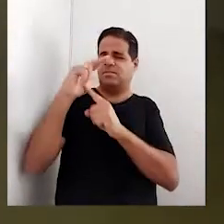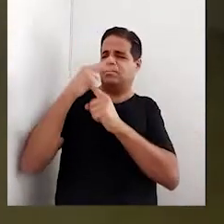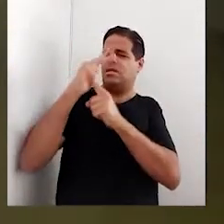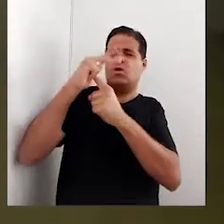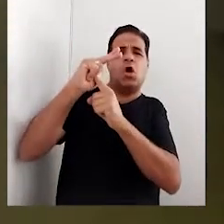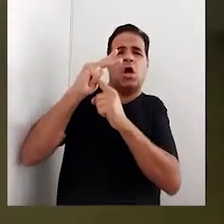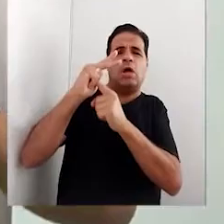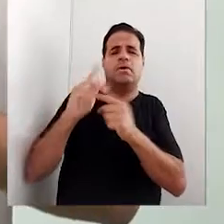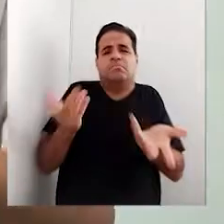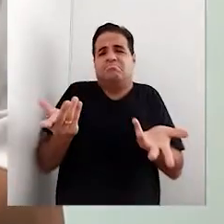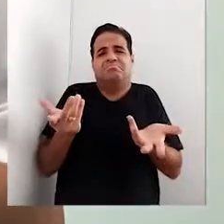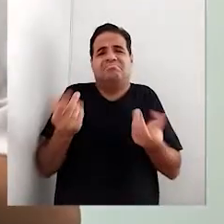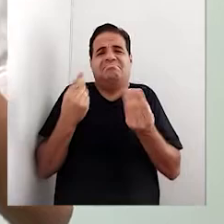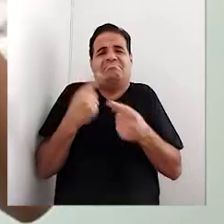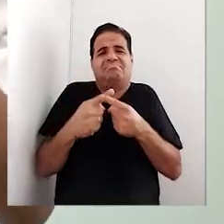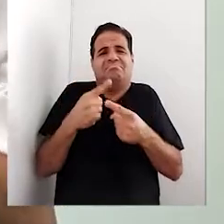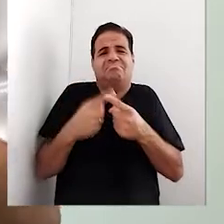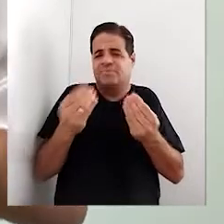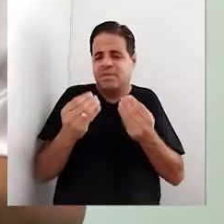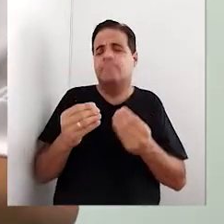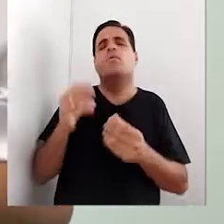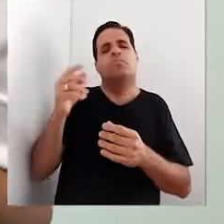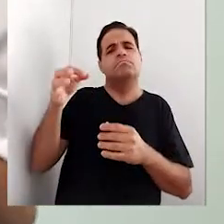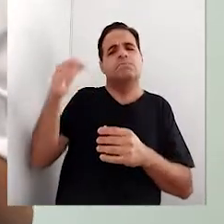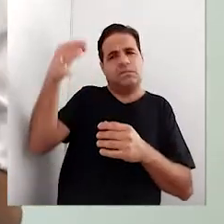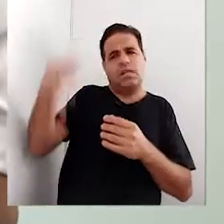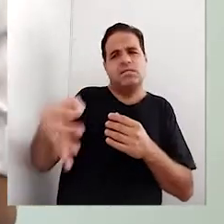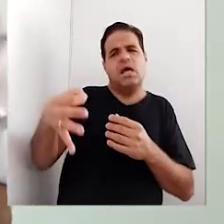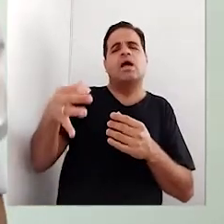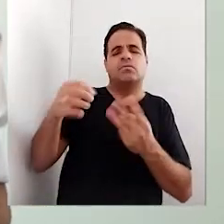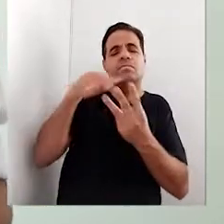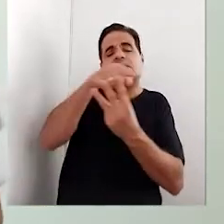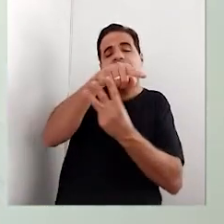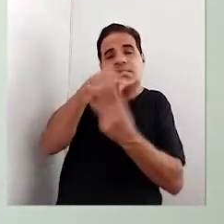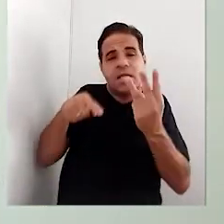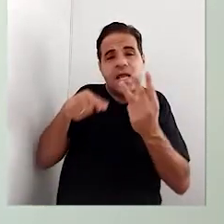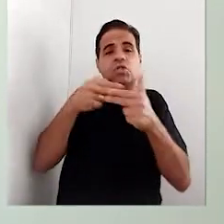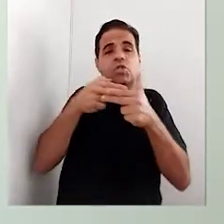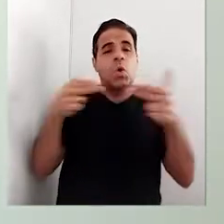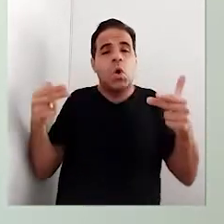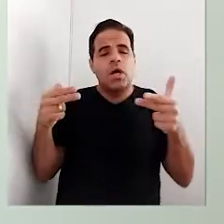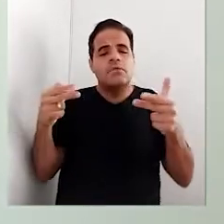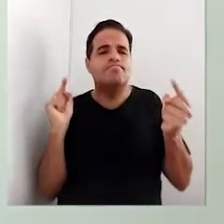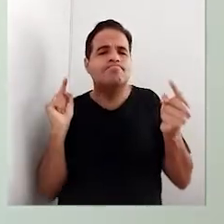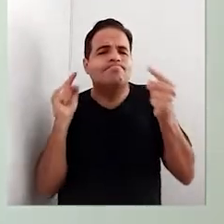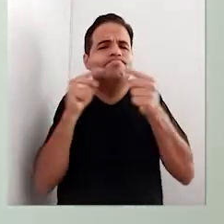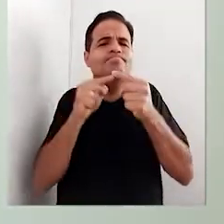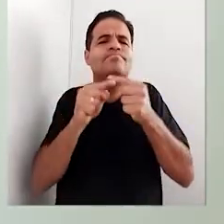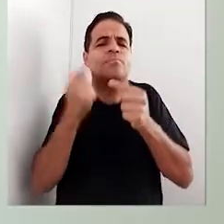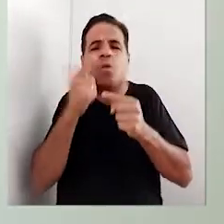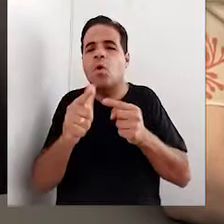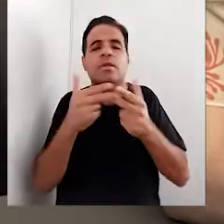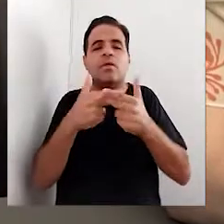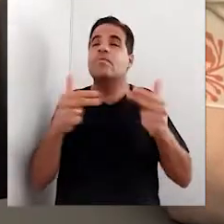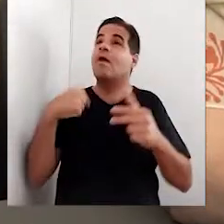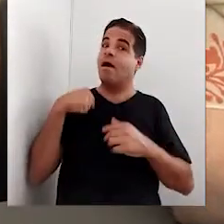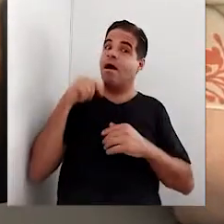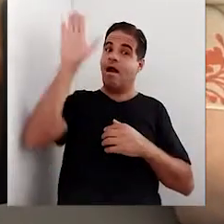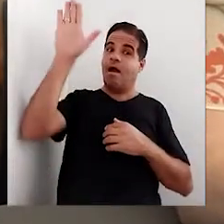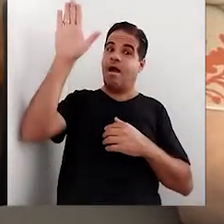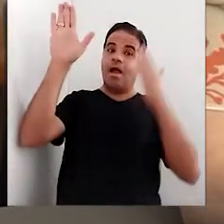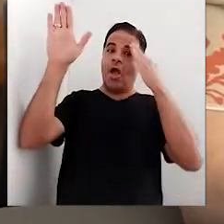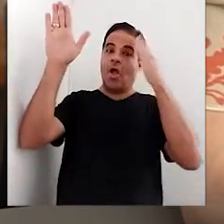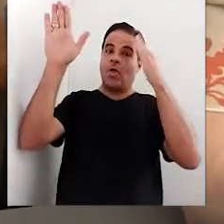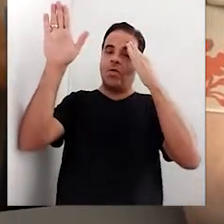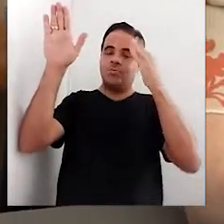e o helicóptero? Você está certa, Naná. Mas essas três invenções têm mais alguma coisa em comum. Eu sei,